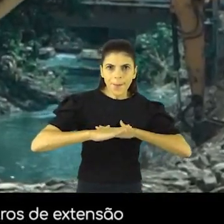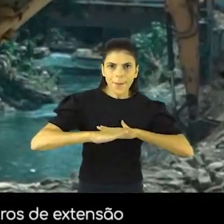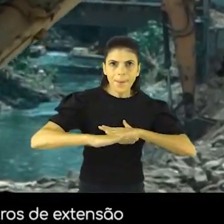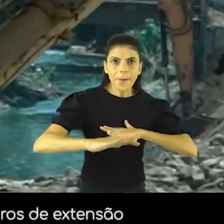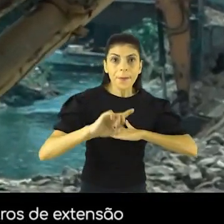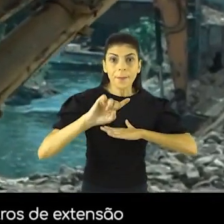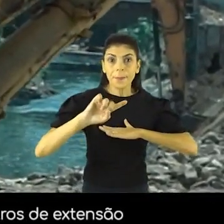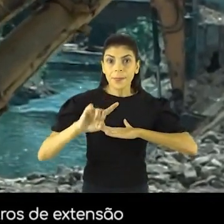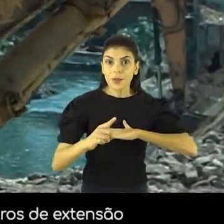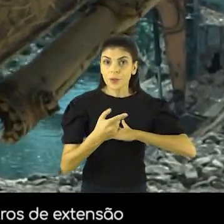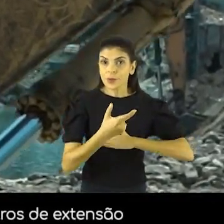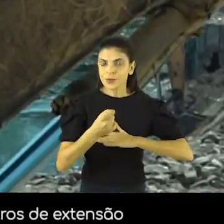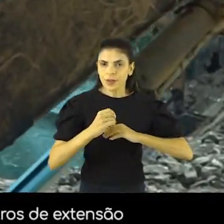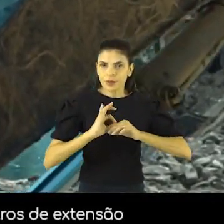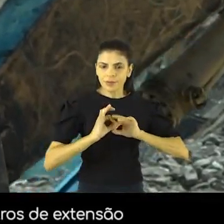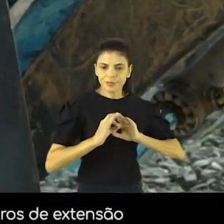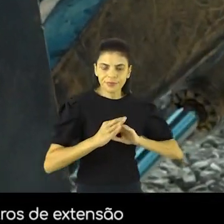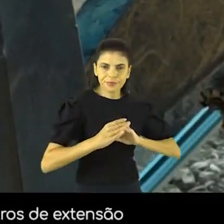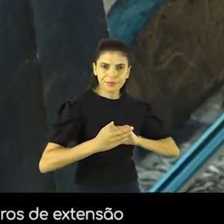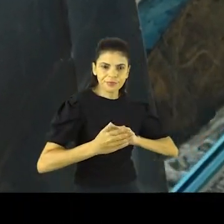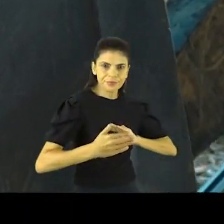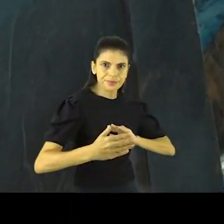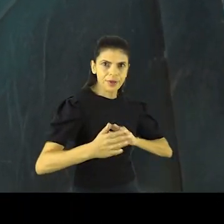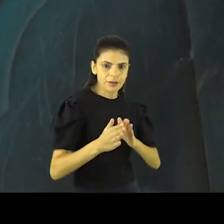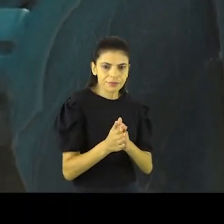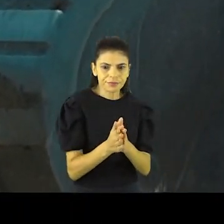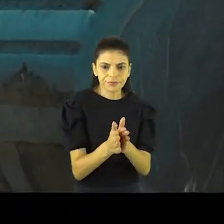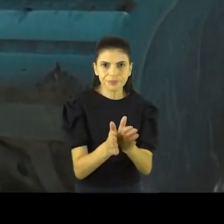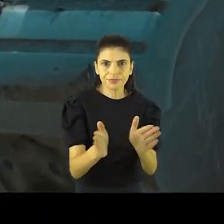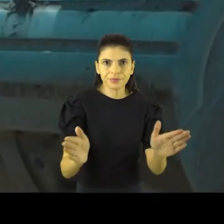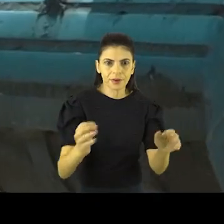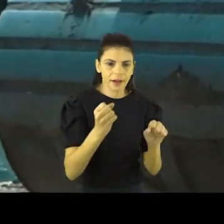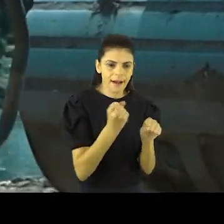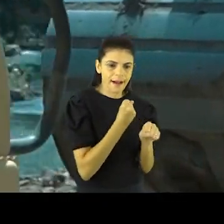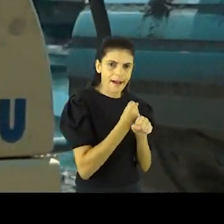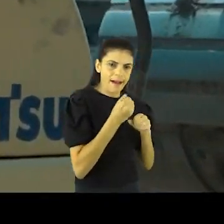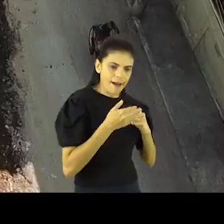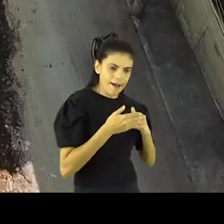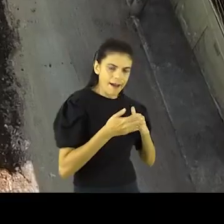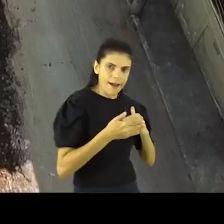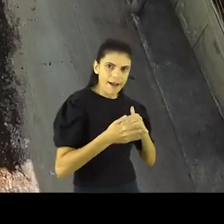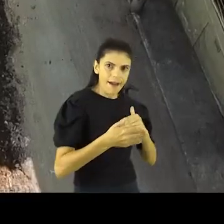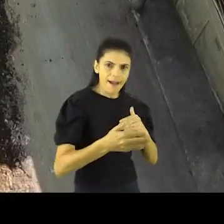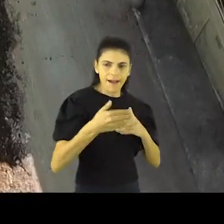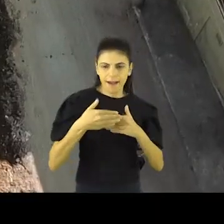instaladas ao longo de 1.200 metros de extensão na primeira fase da construção.